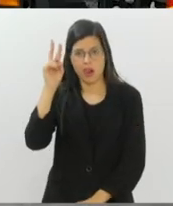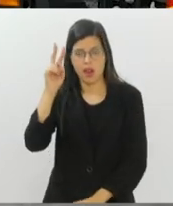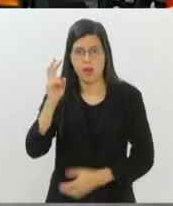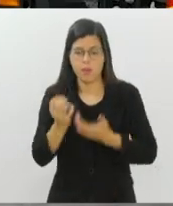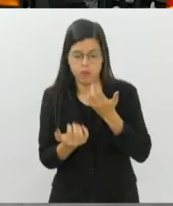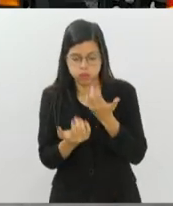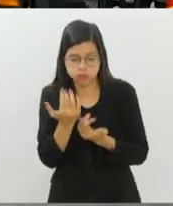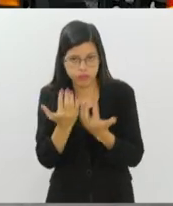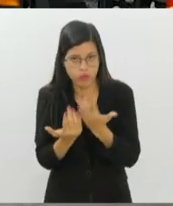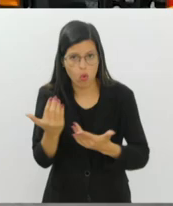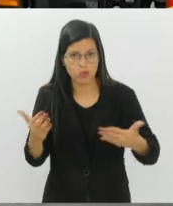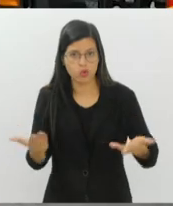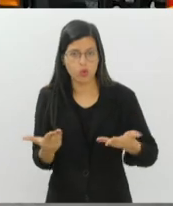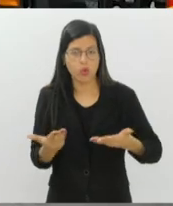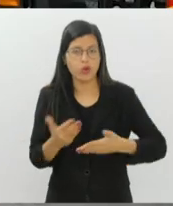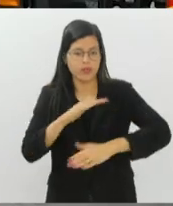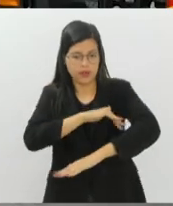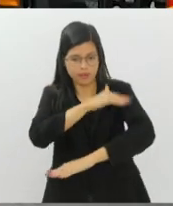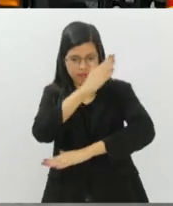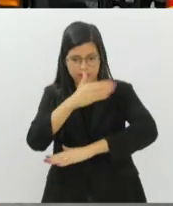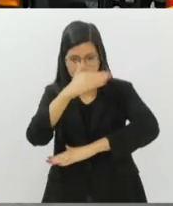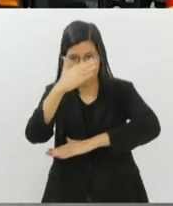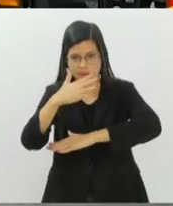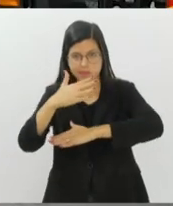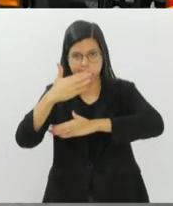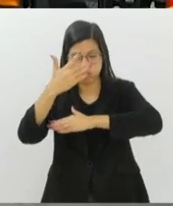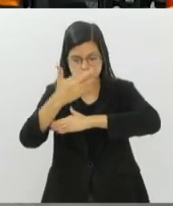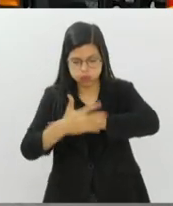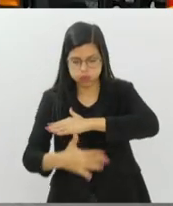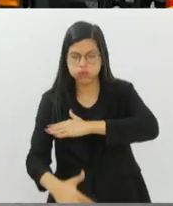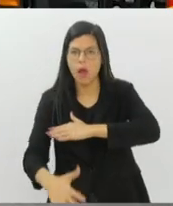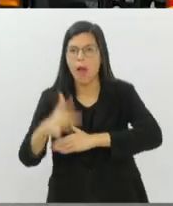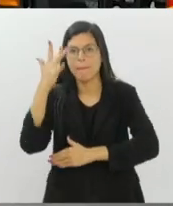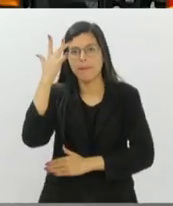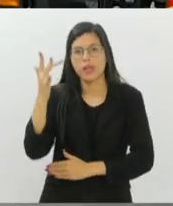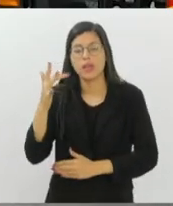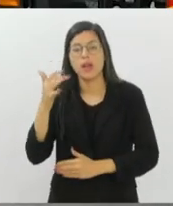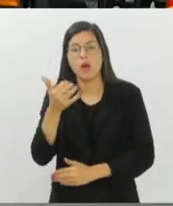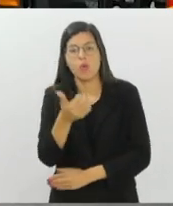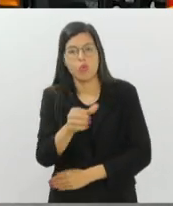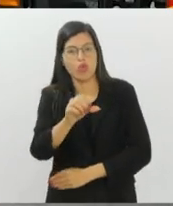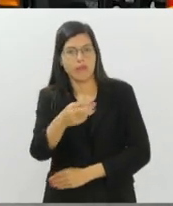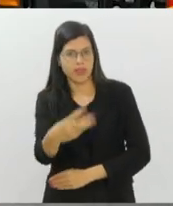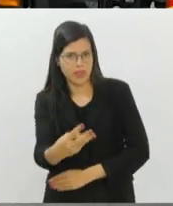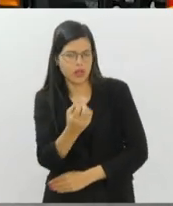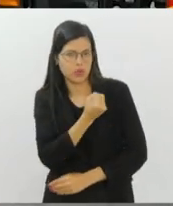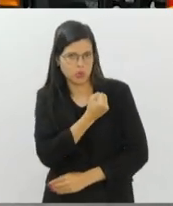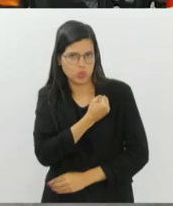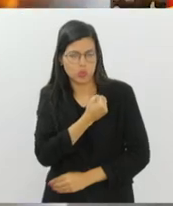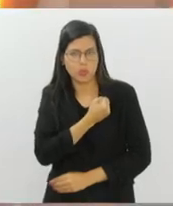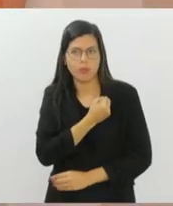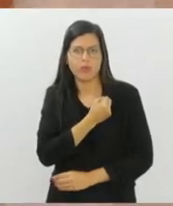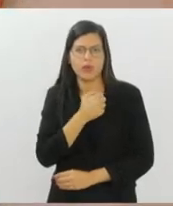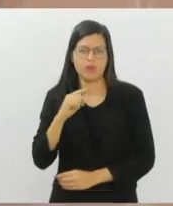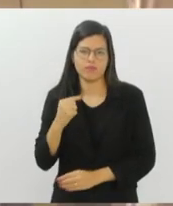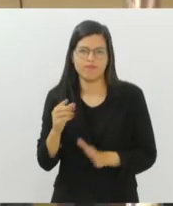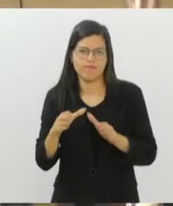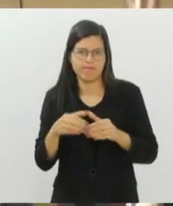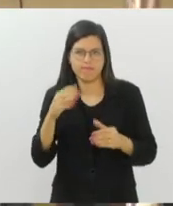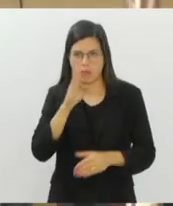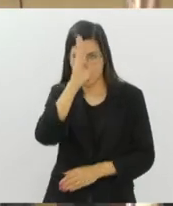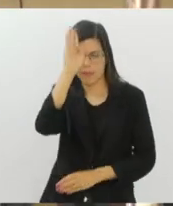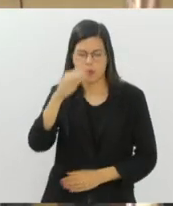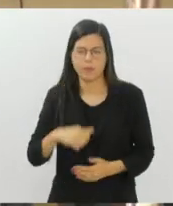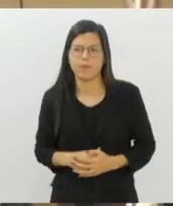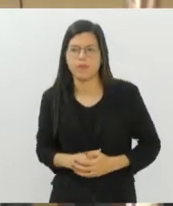é o deslizamento de terra de amanhã. Em qualquer emergência, ligue 93 e conte sempre com o Corpo de Bombeiros. O